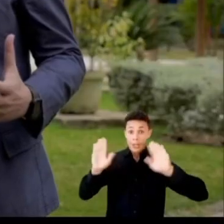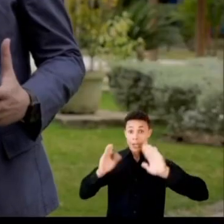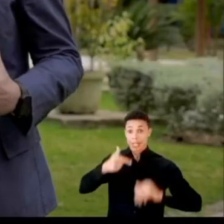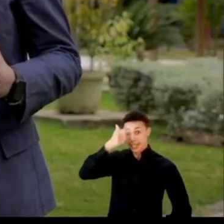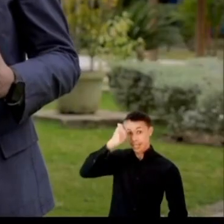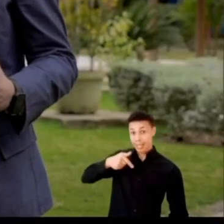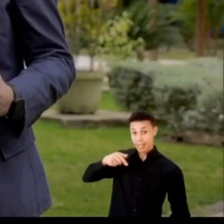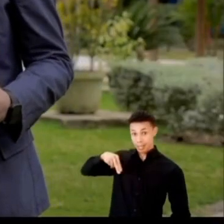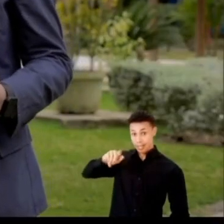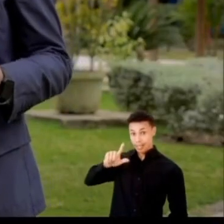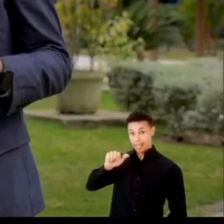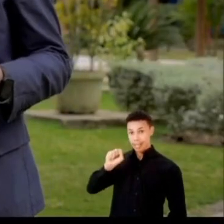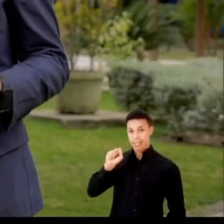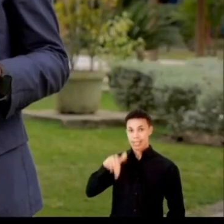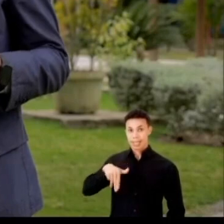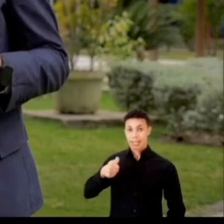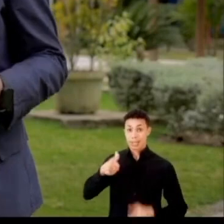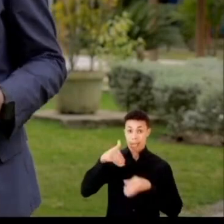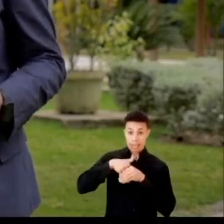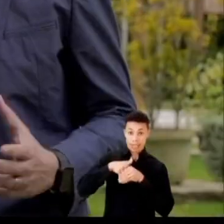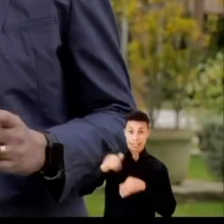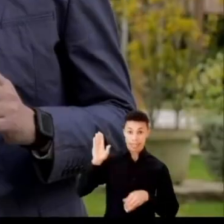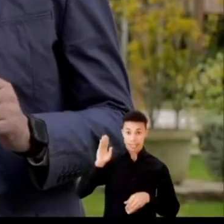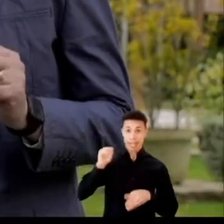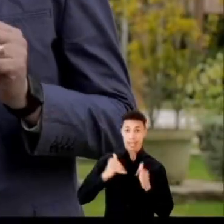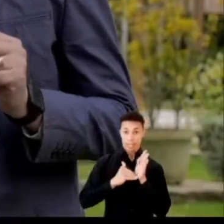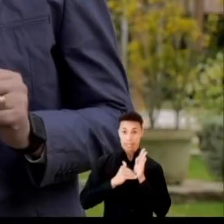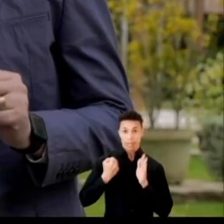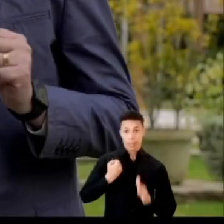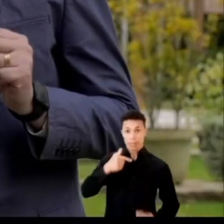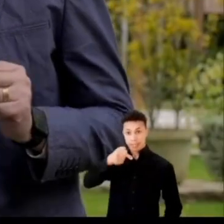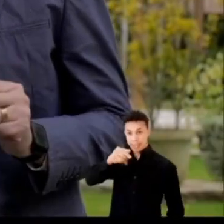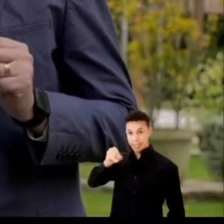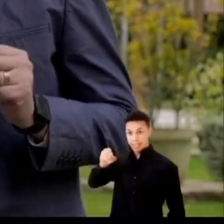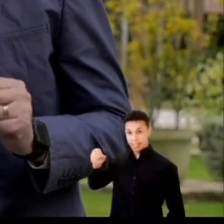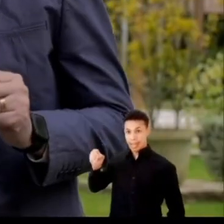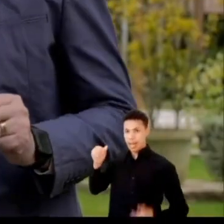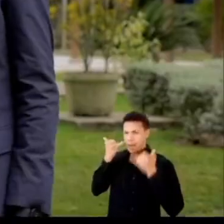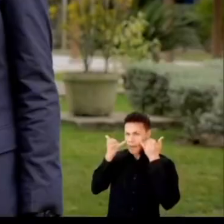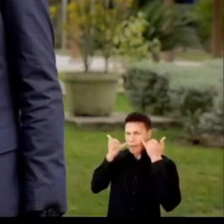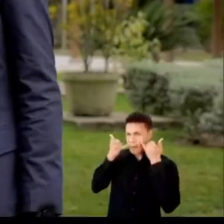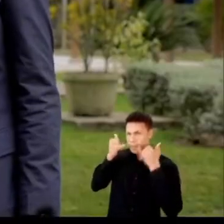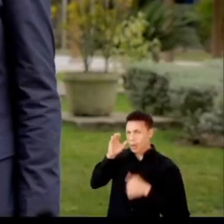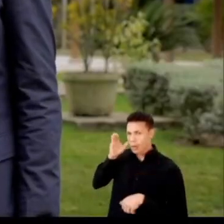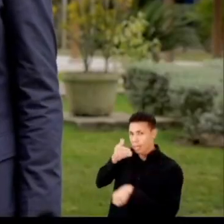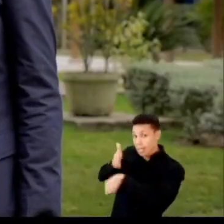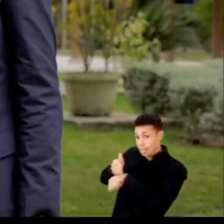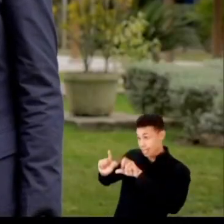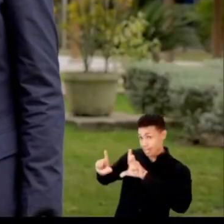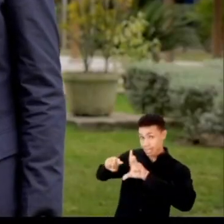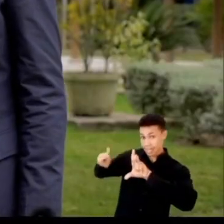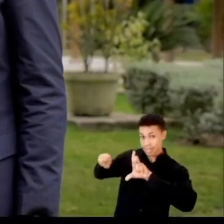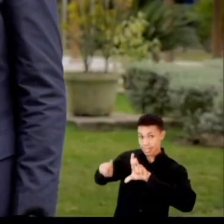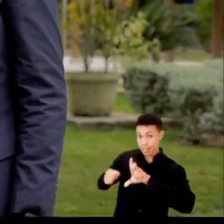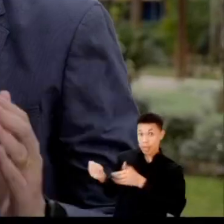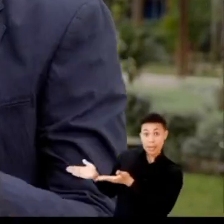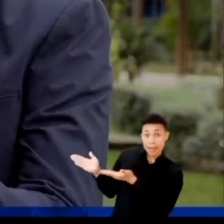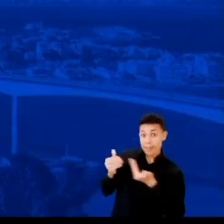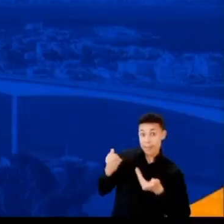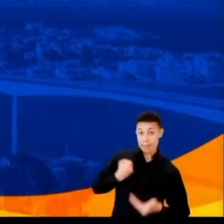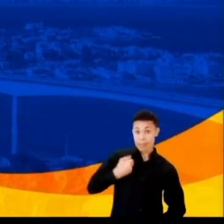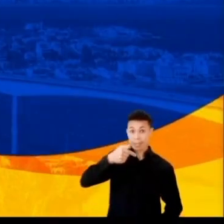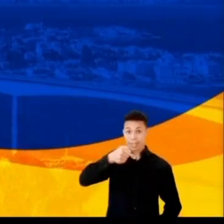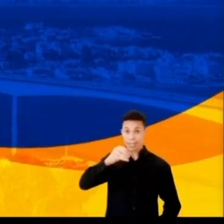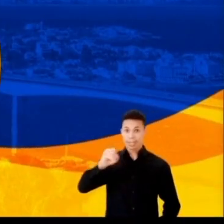Olá, eu sou o Nelson, candidato ao Senado com o número 700. Quer saber um pouquinho mais? Acesse o QR Code.